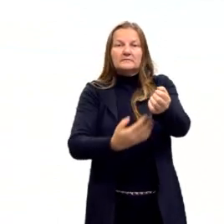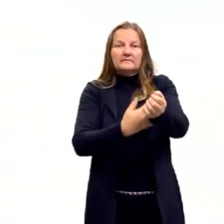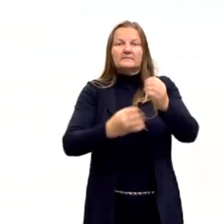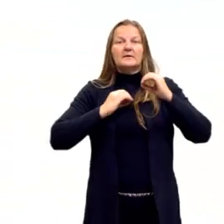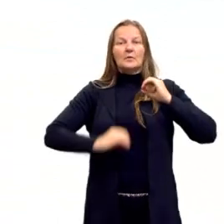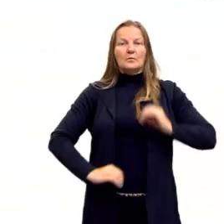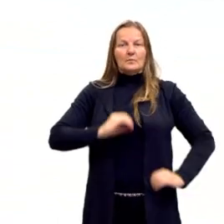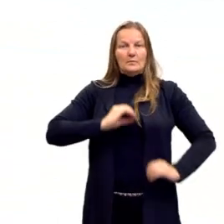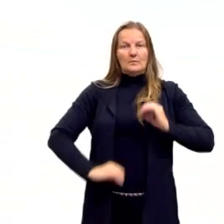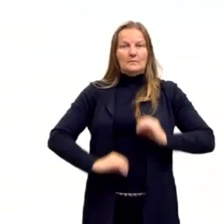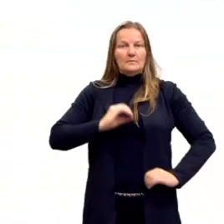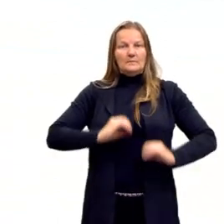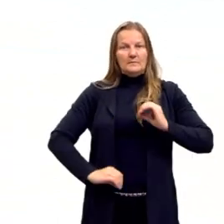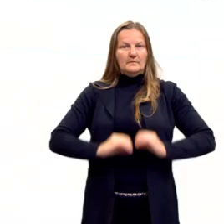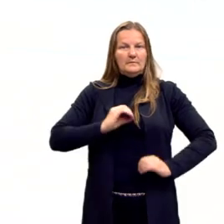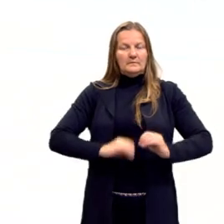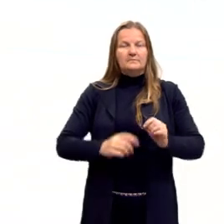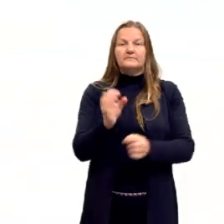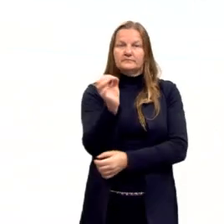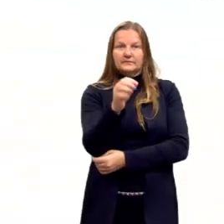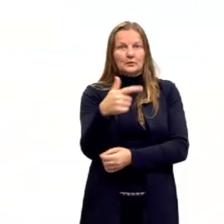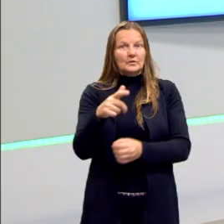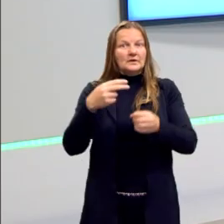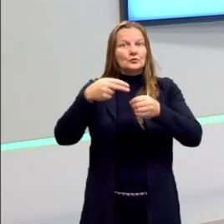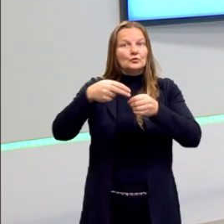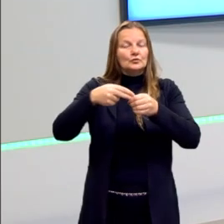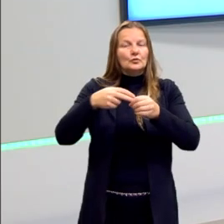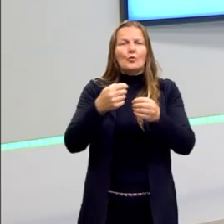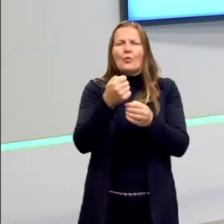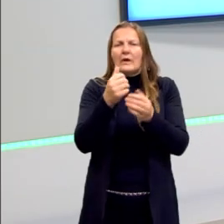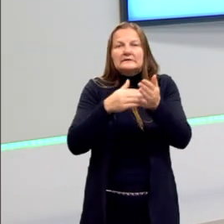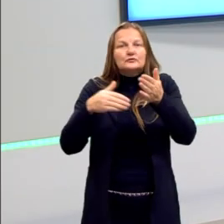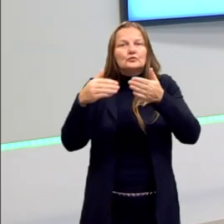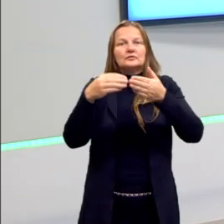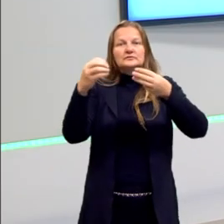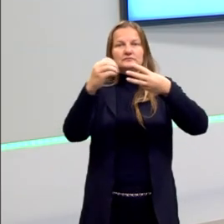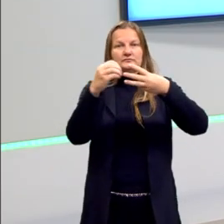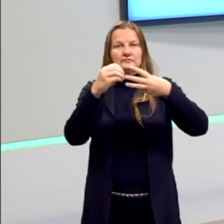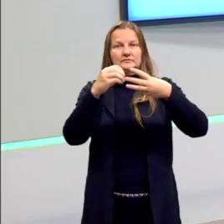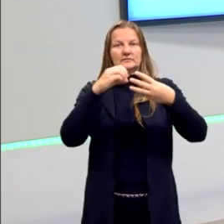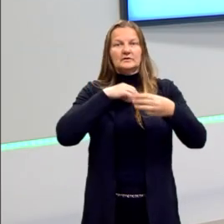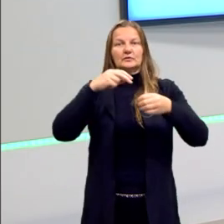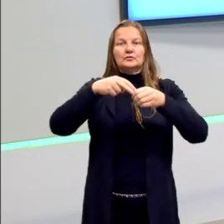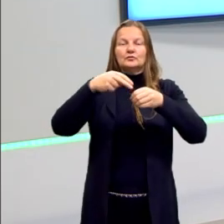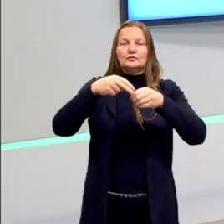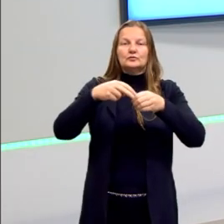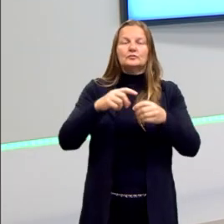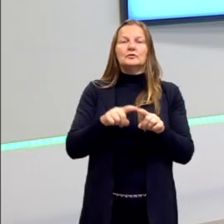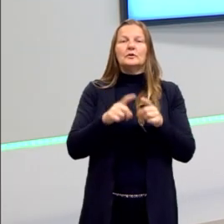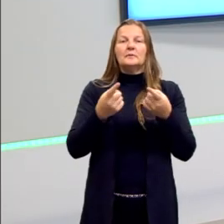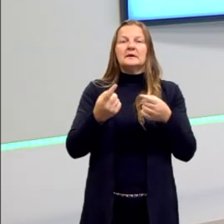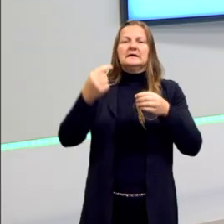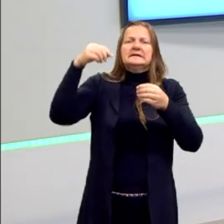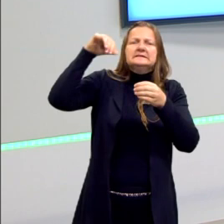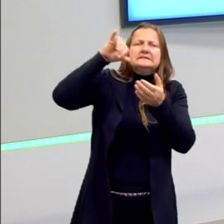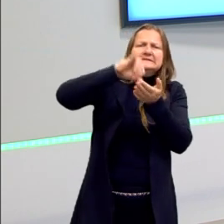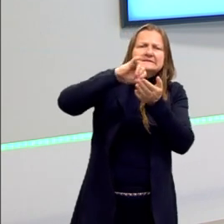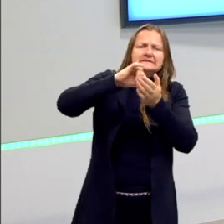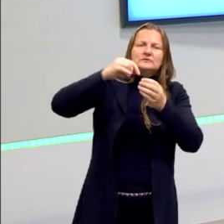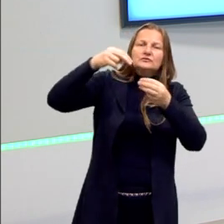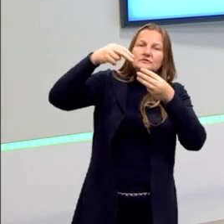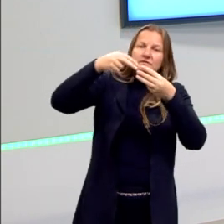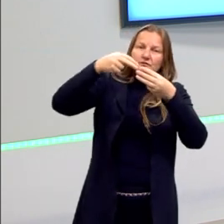ter núcleo. Mas a maior parte das células tem núcleo, certo? E lá no interior do